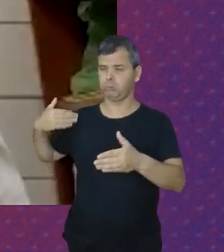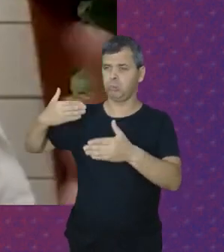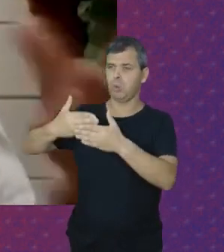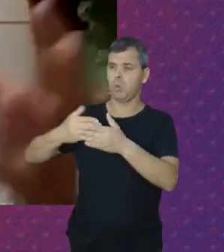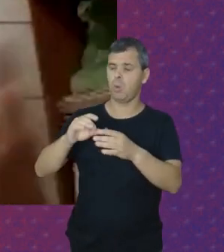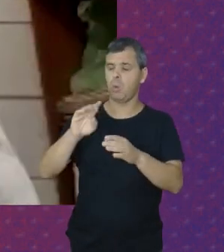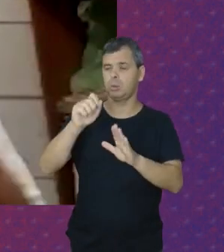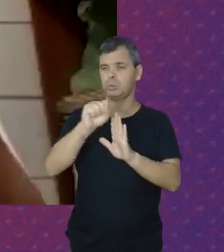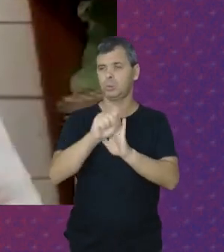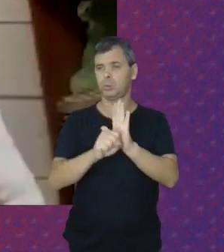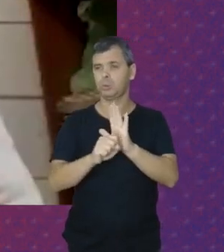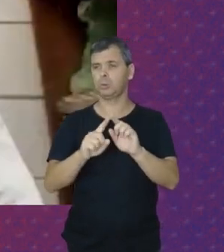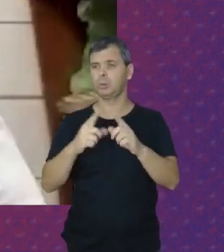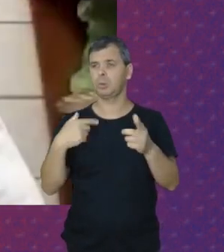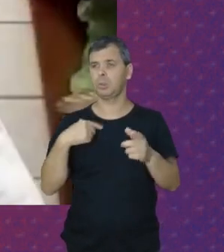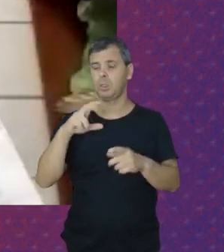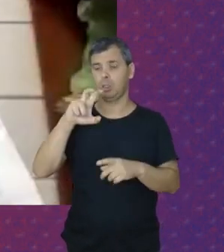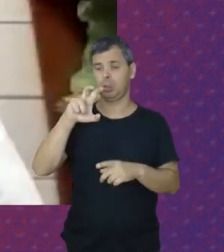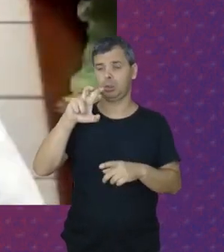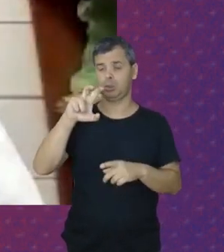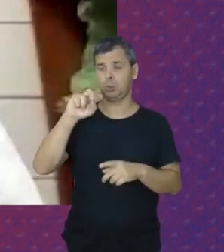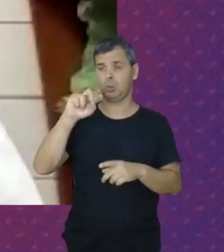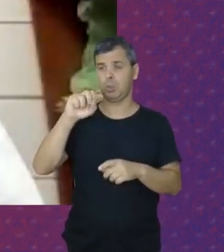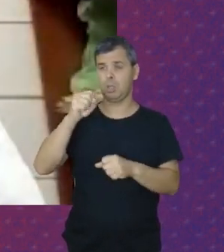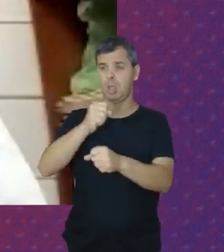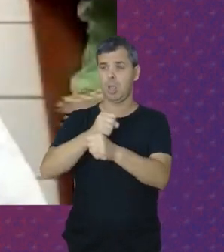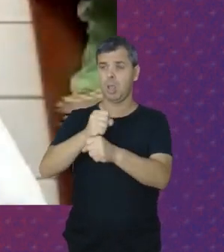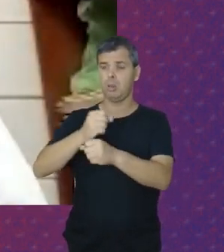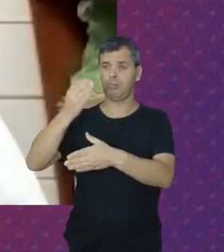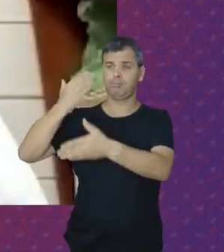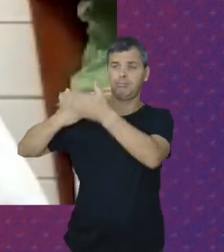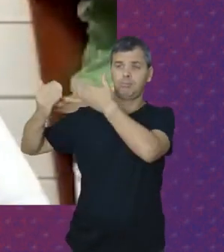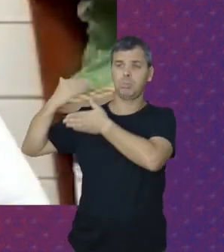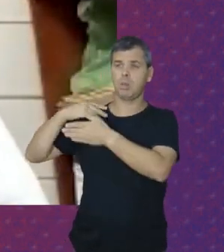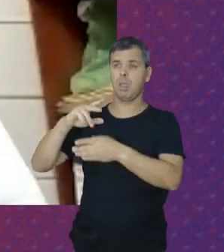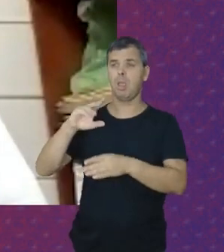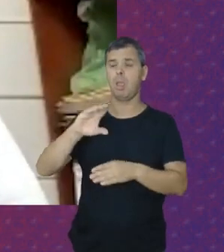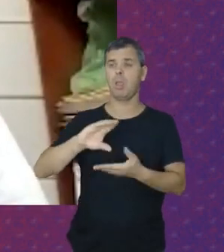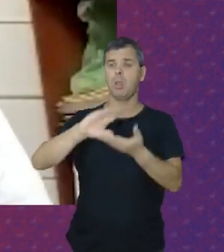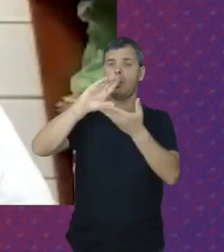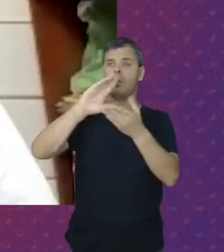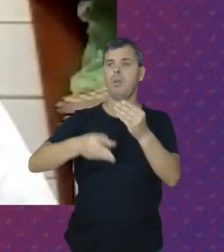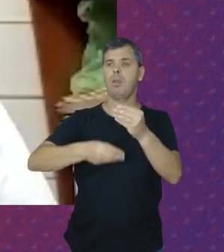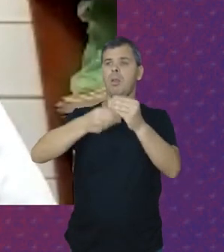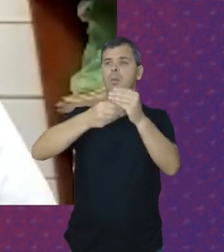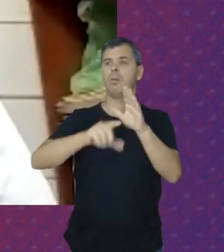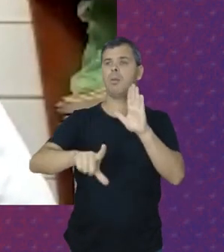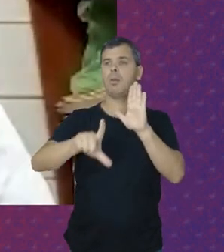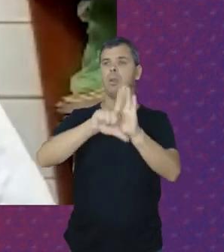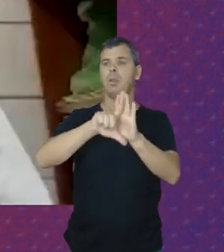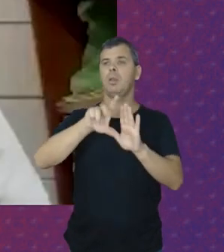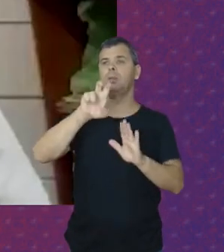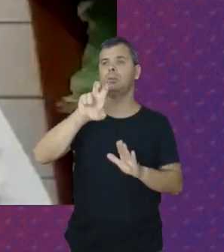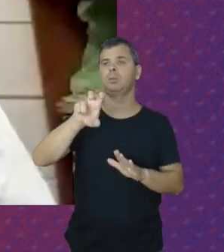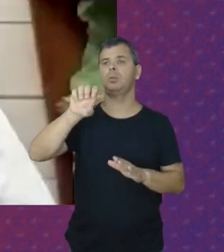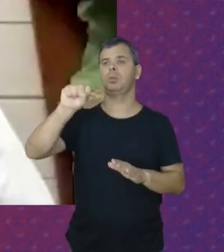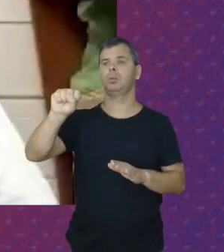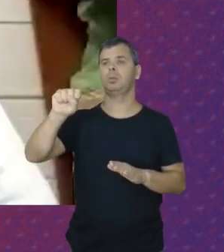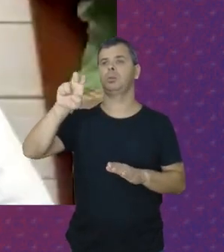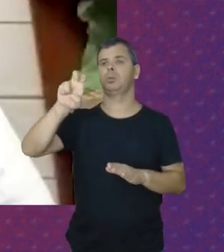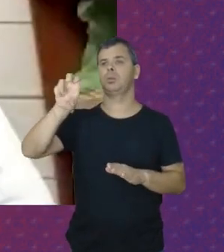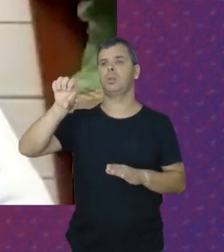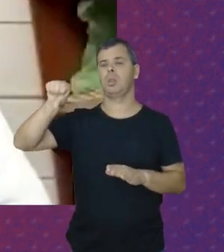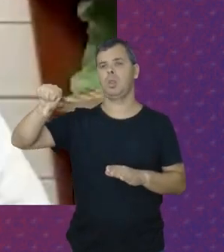século Há 50 anos atrás Eu não poderia Falar da PEC Sem falar Da lei 5.859